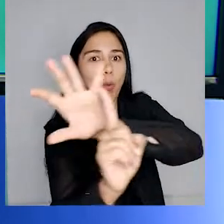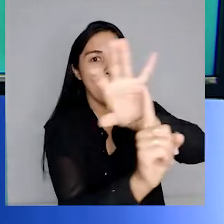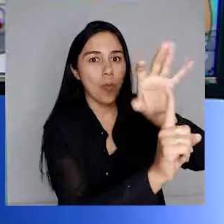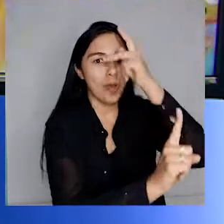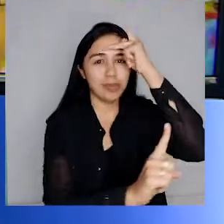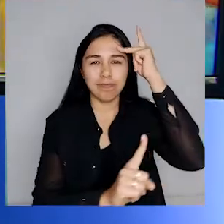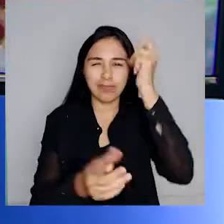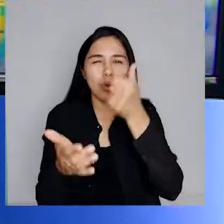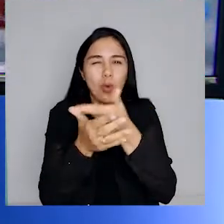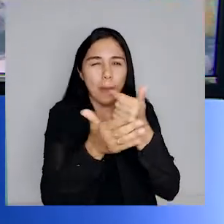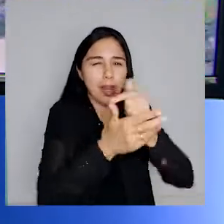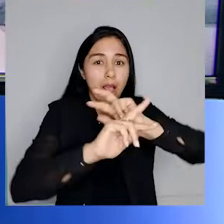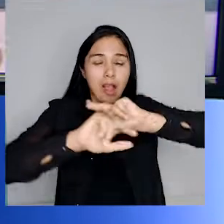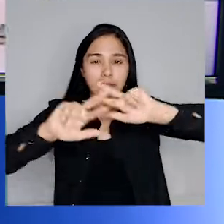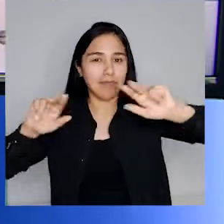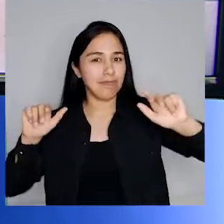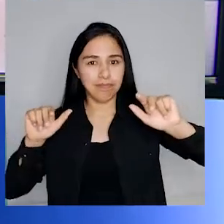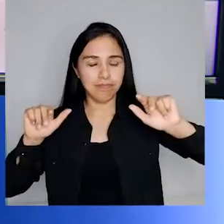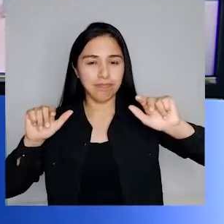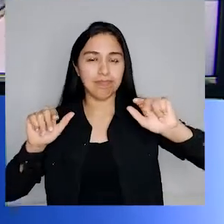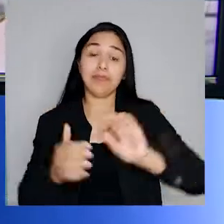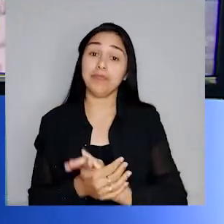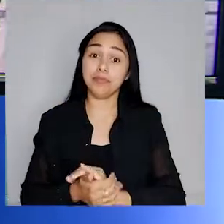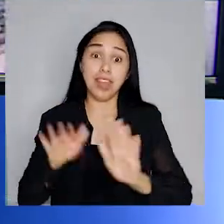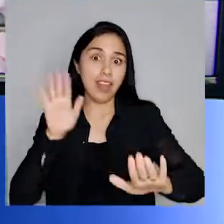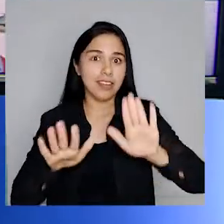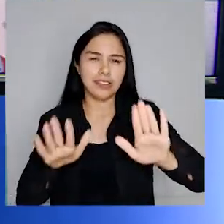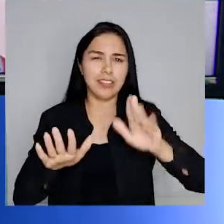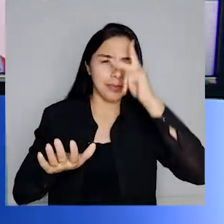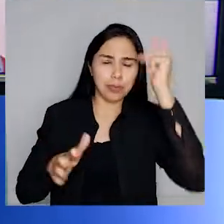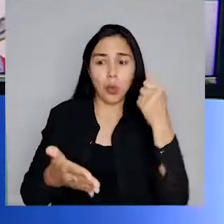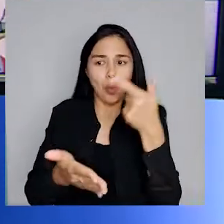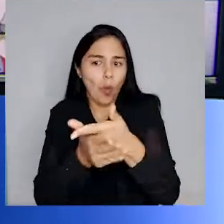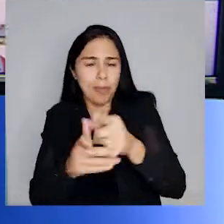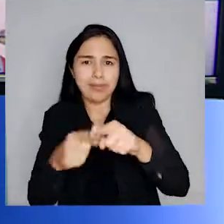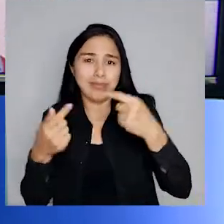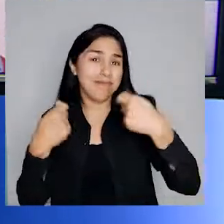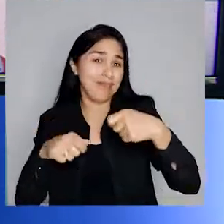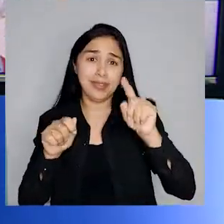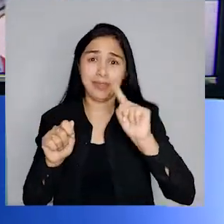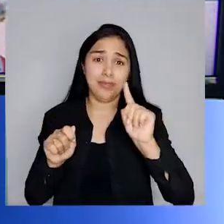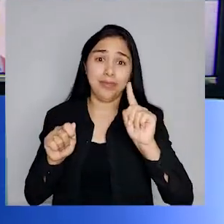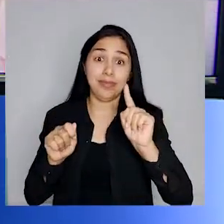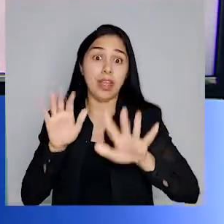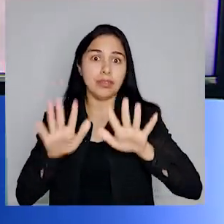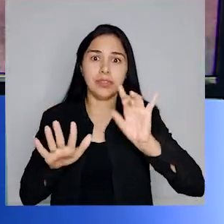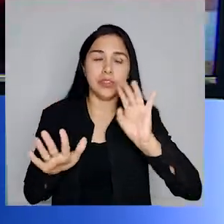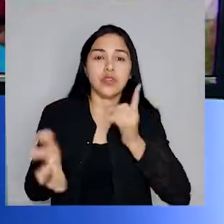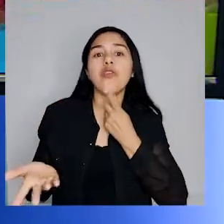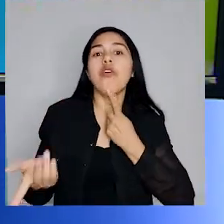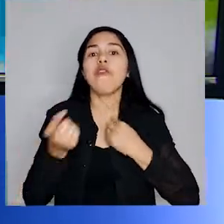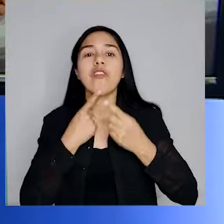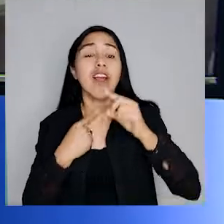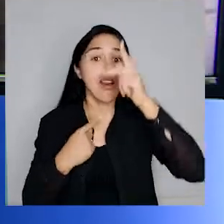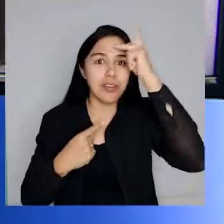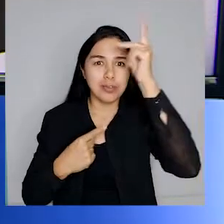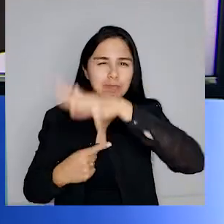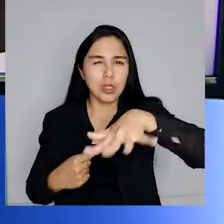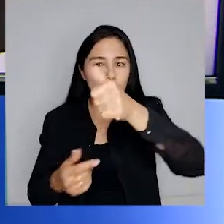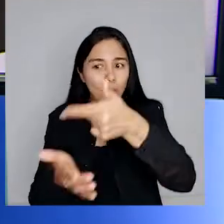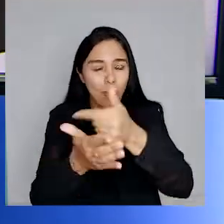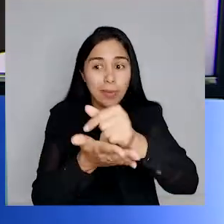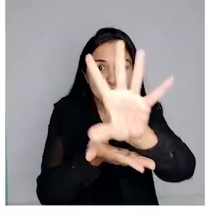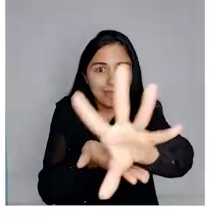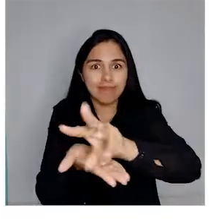consumir os mais variados produtos? Em muitos casos, nem temos a necessidade, pode ser só um impulso ou por um